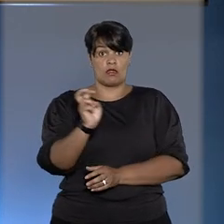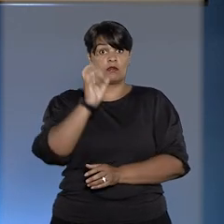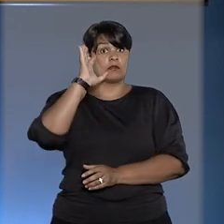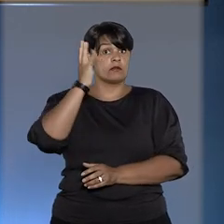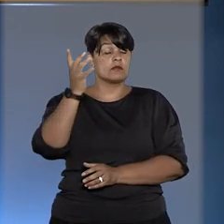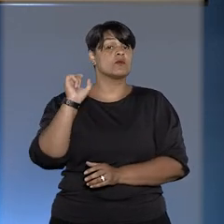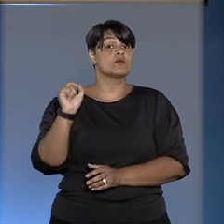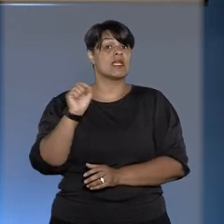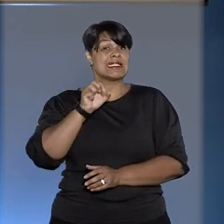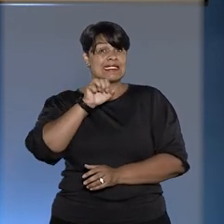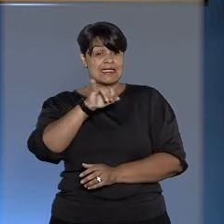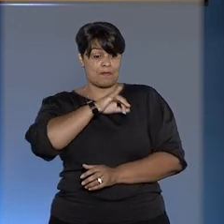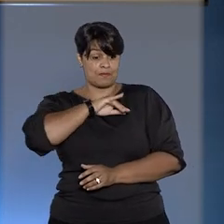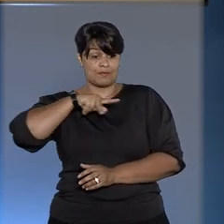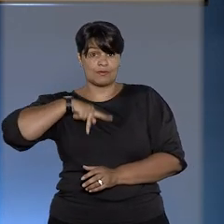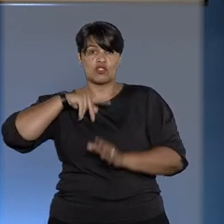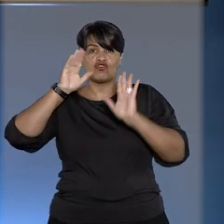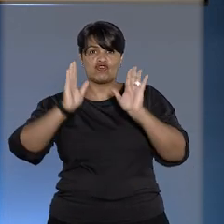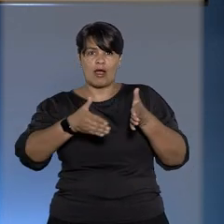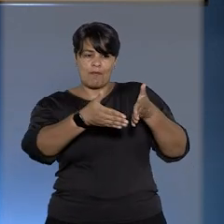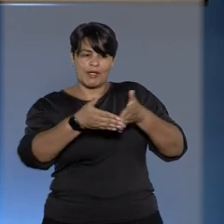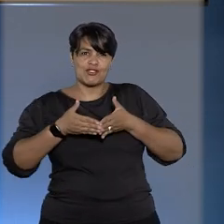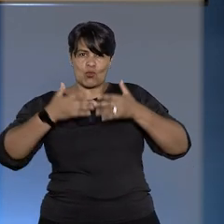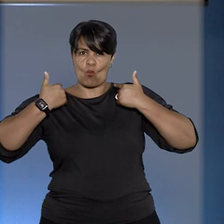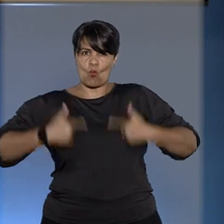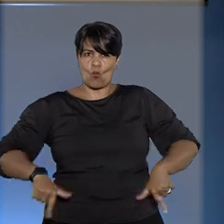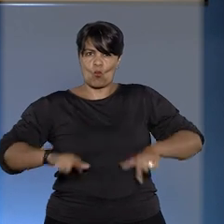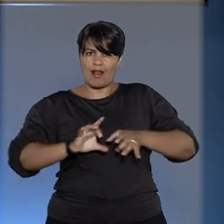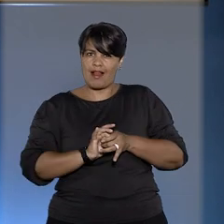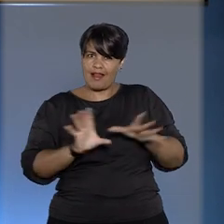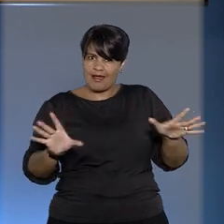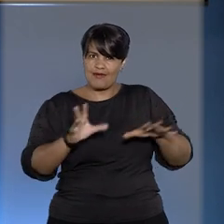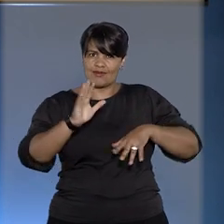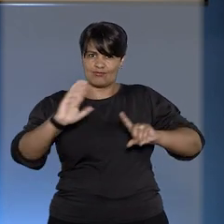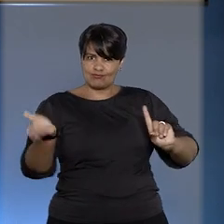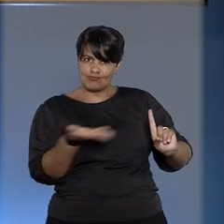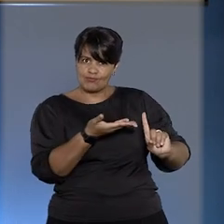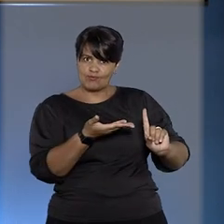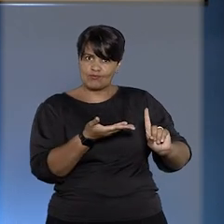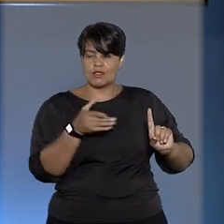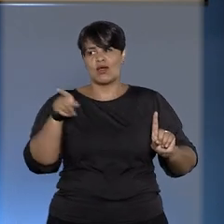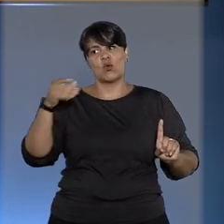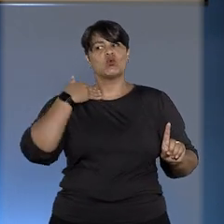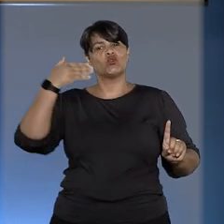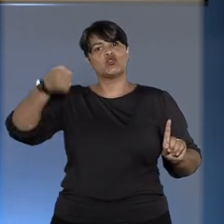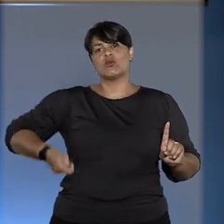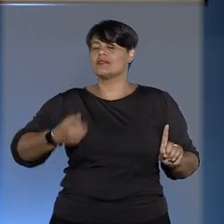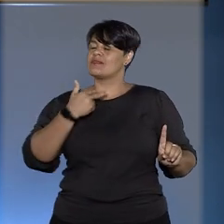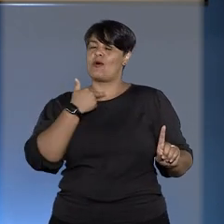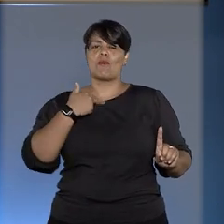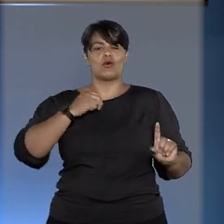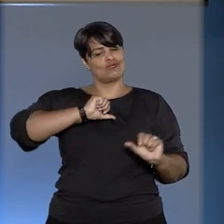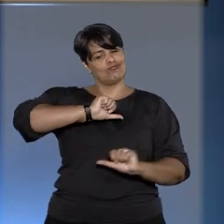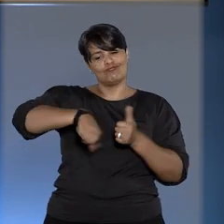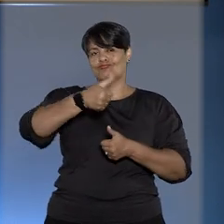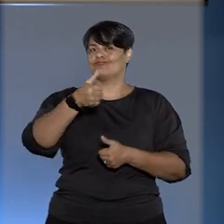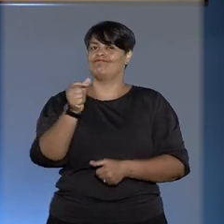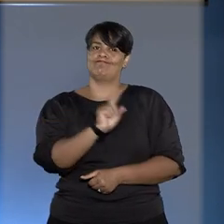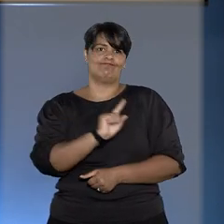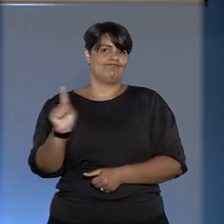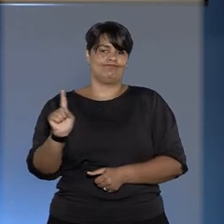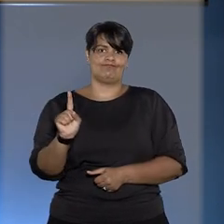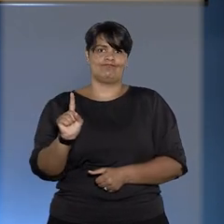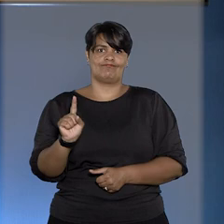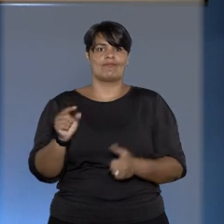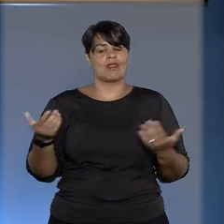caso o Ministério Público tenha pedido a absolvição do réu como regra, não cabe ao juiz proferir uma condenação.